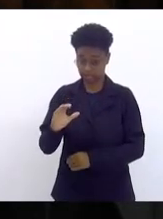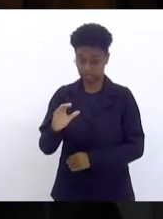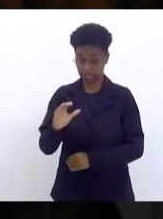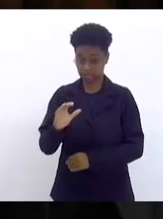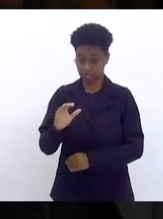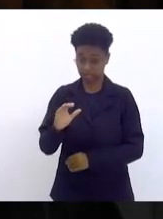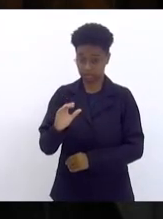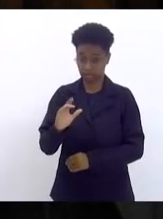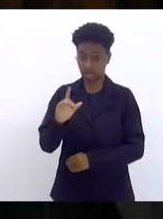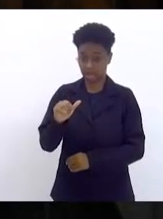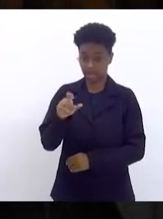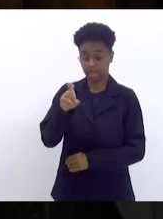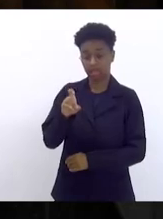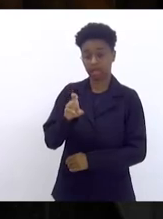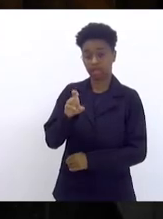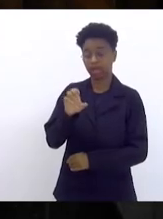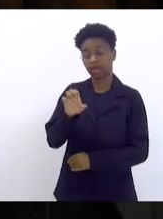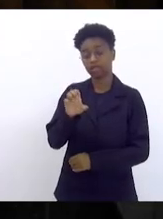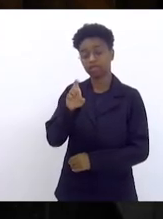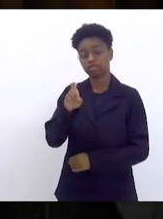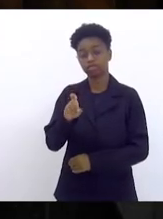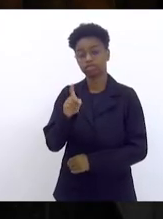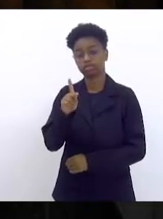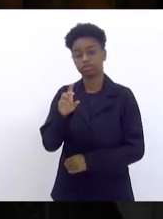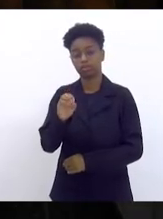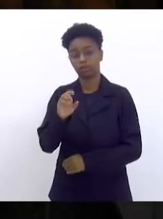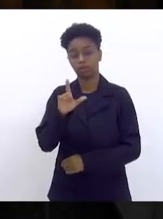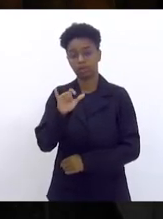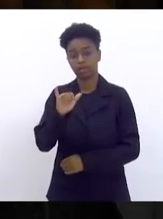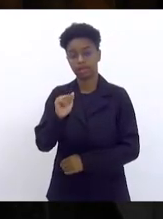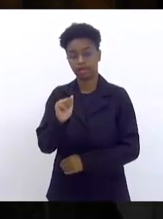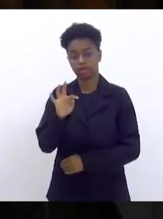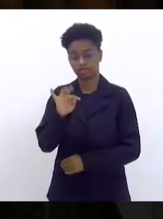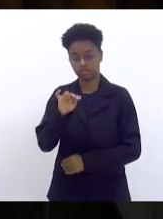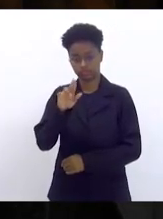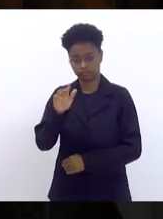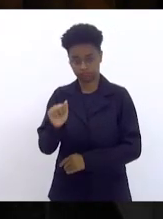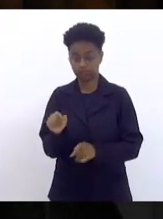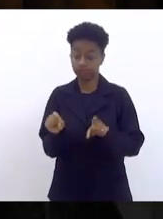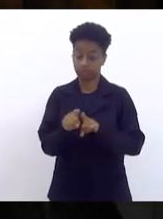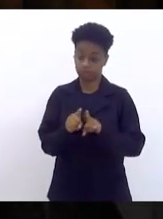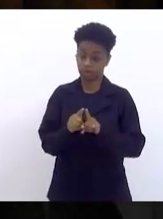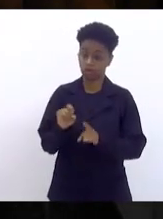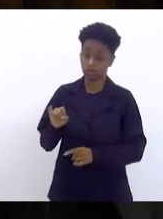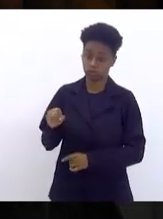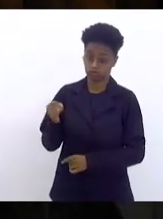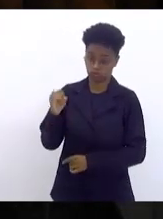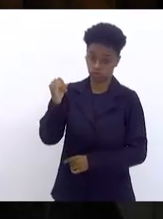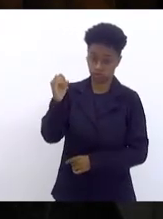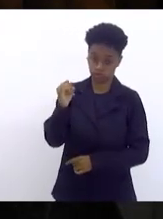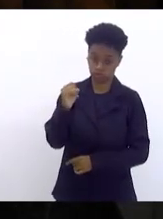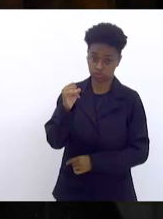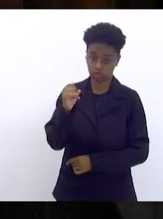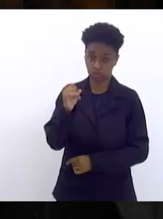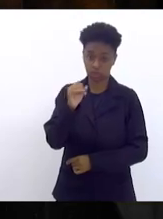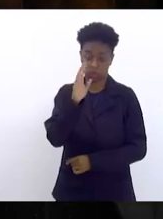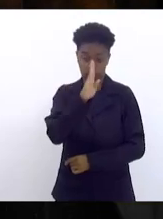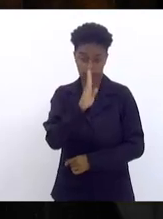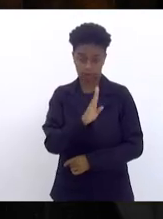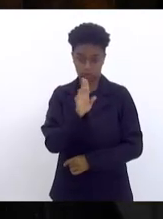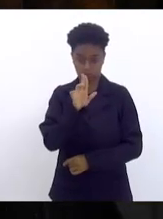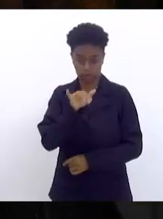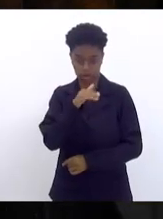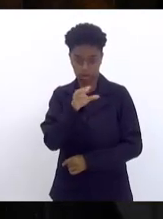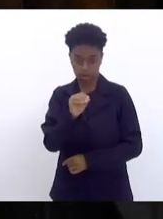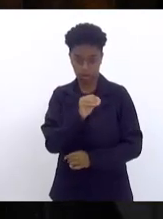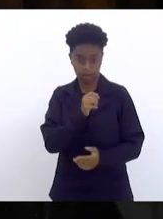também o é os juros que a União cobra das unidades